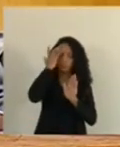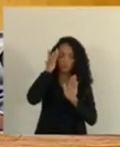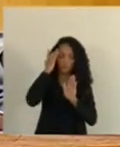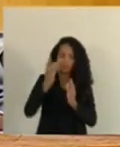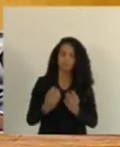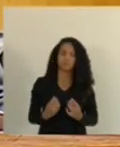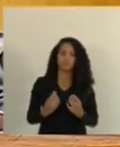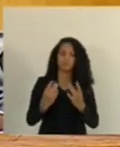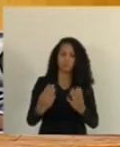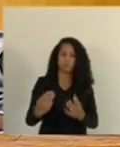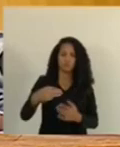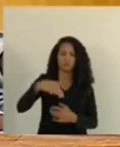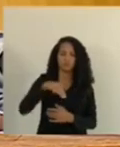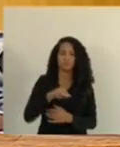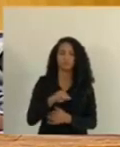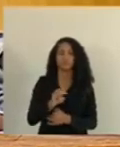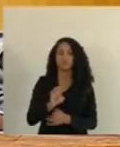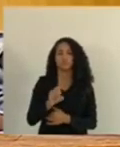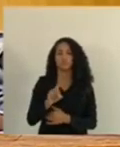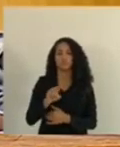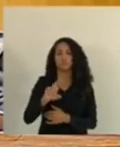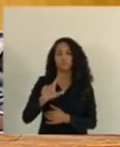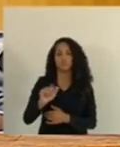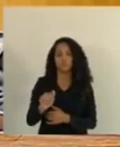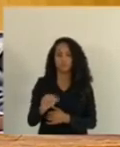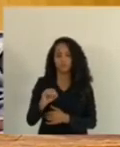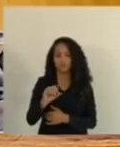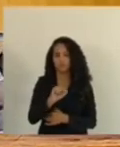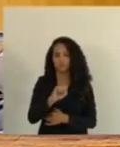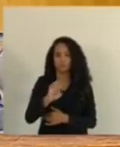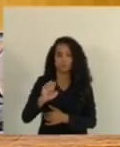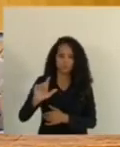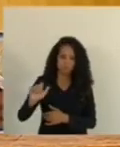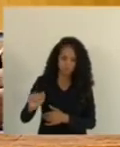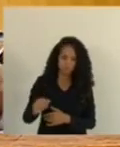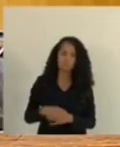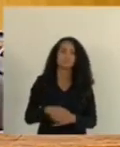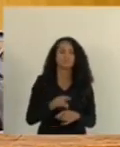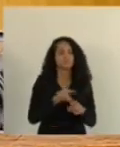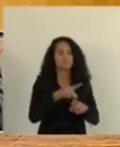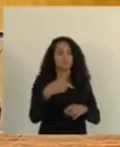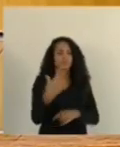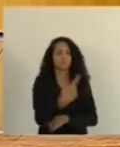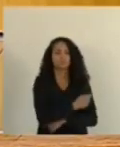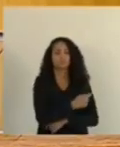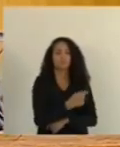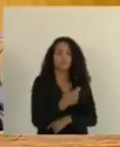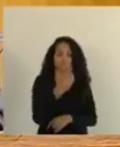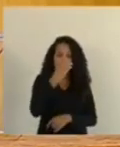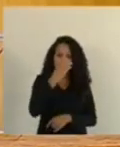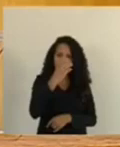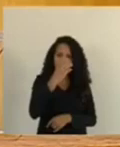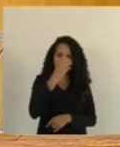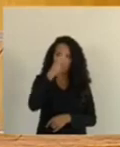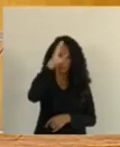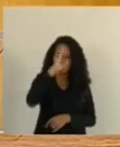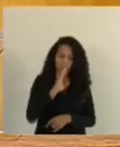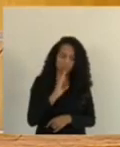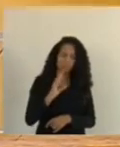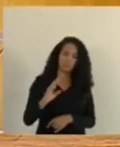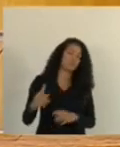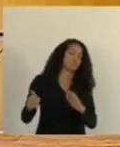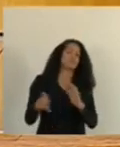nos grupos prioritários de vacinação gratuita contra o vírus da gripe, da gripe, no âmbito